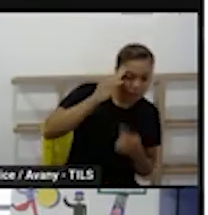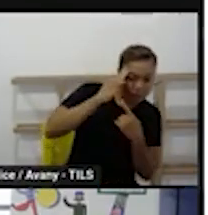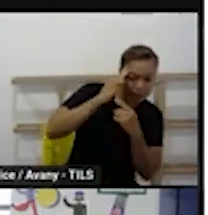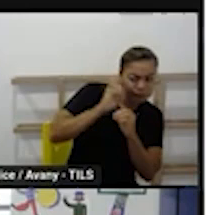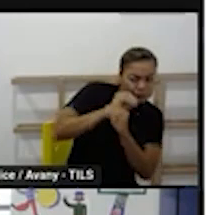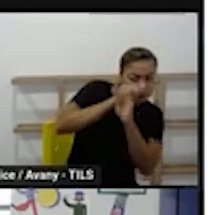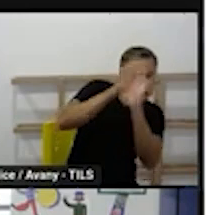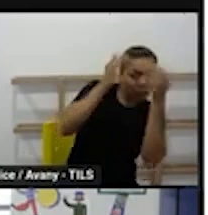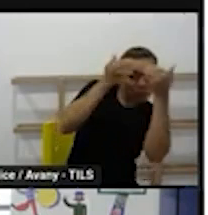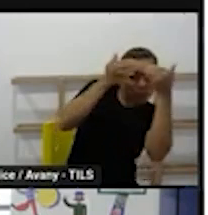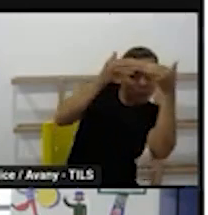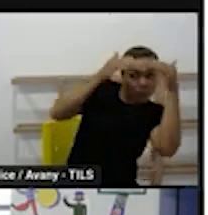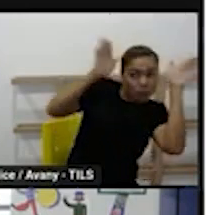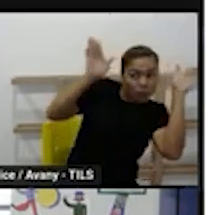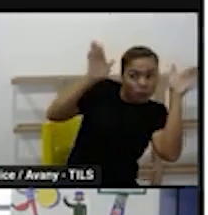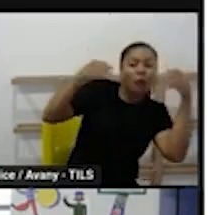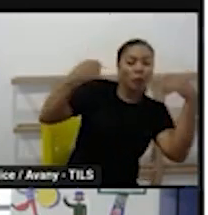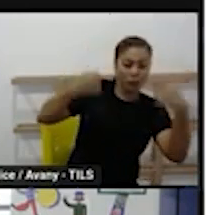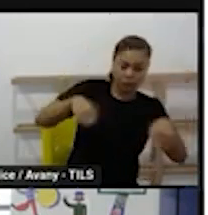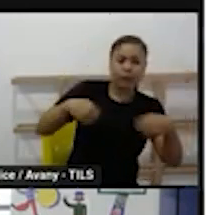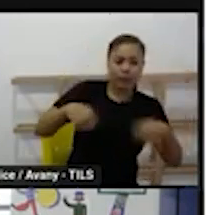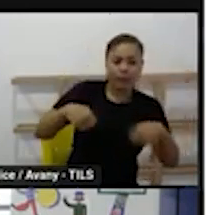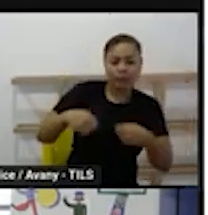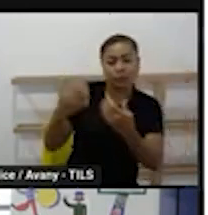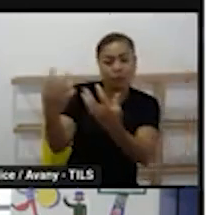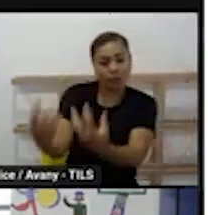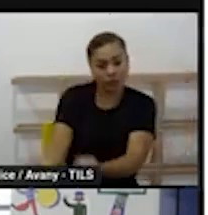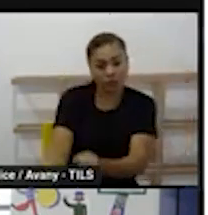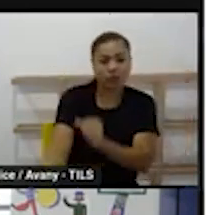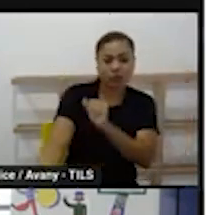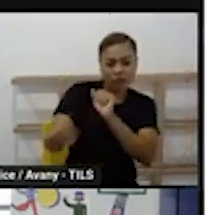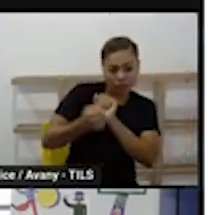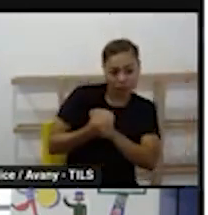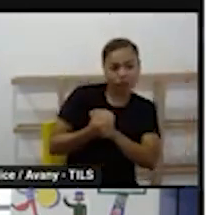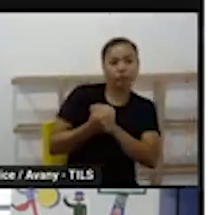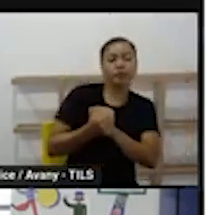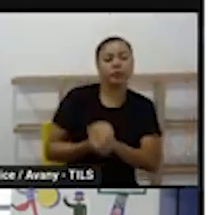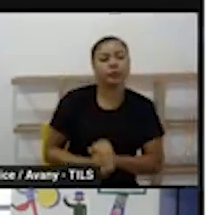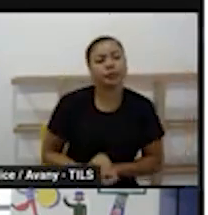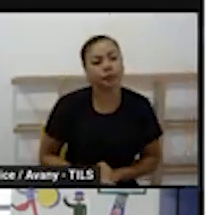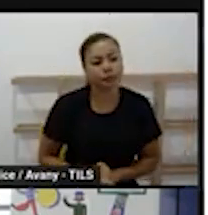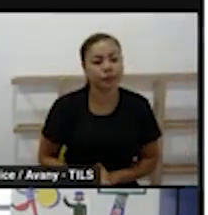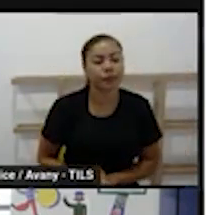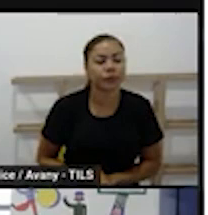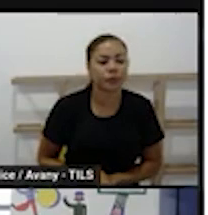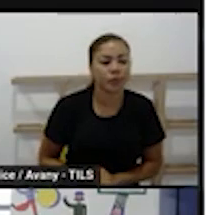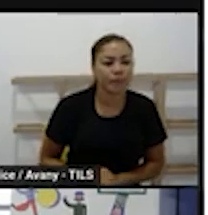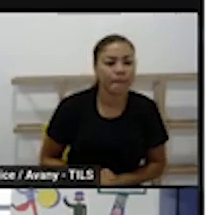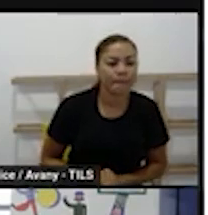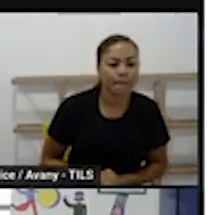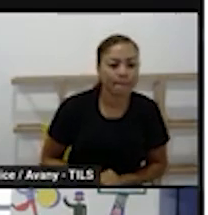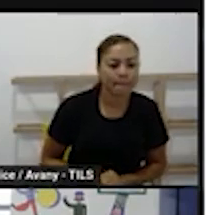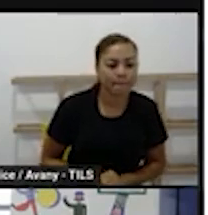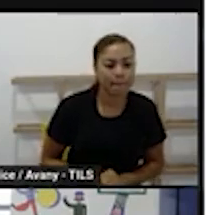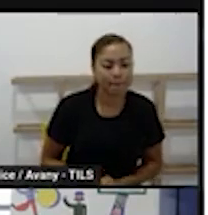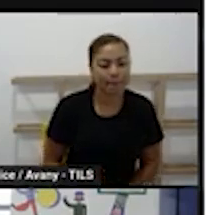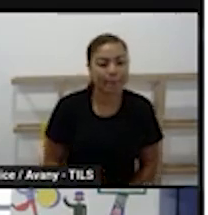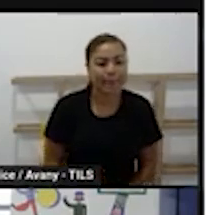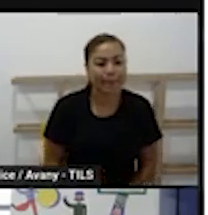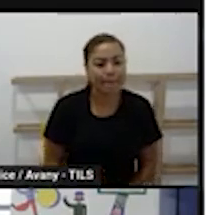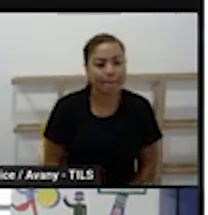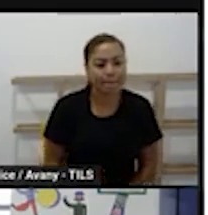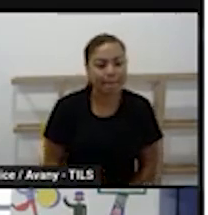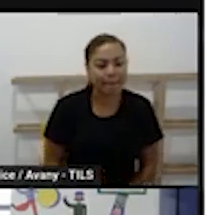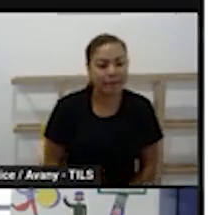o momento de construir a rotina junto com as crianças também é importante isso é importantíssimo quando a gente é muito mais